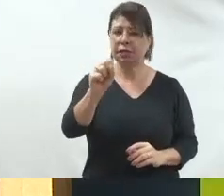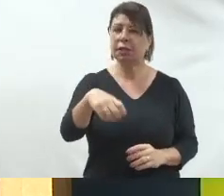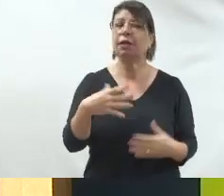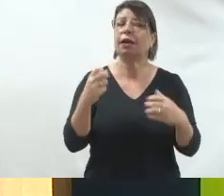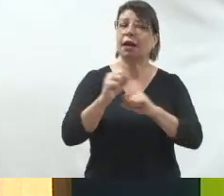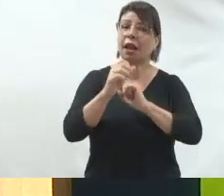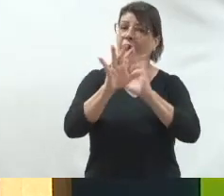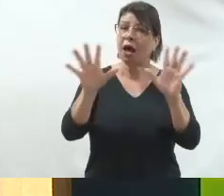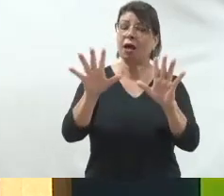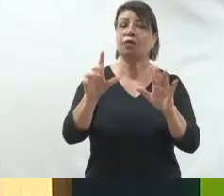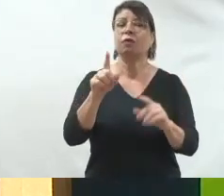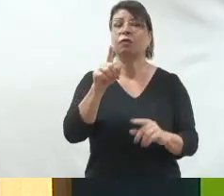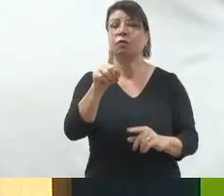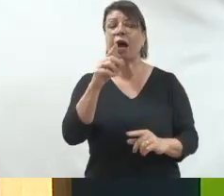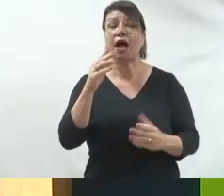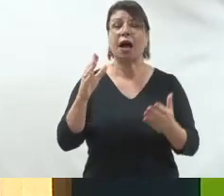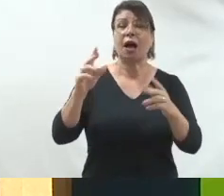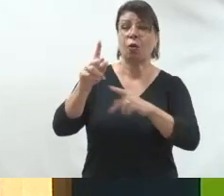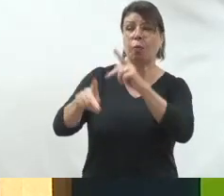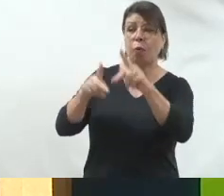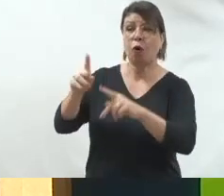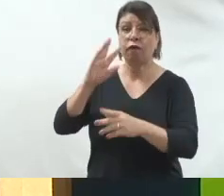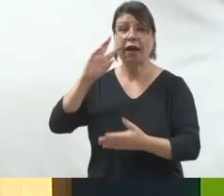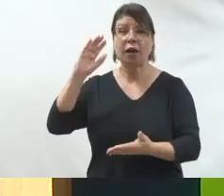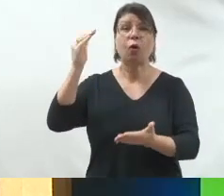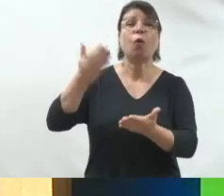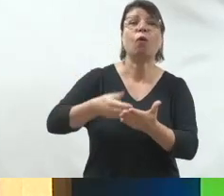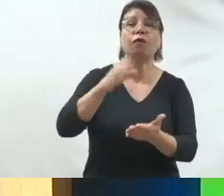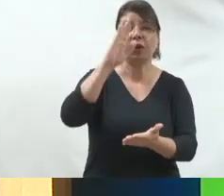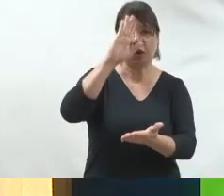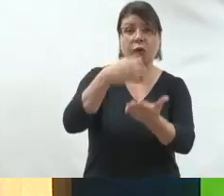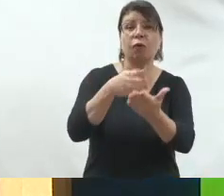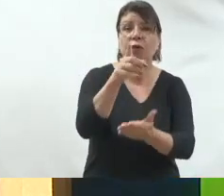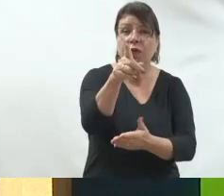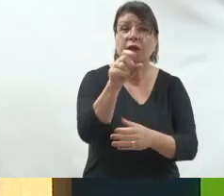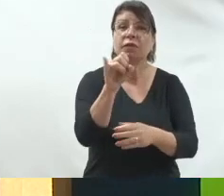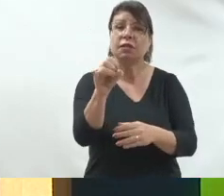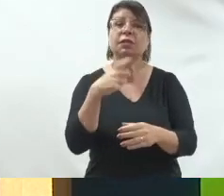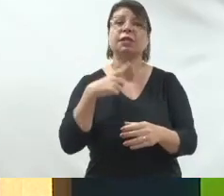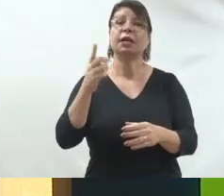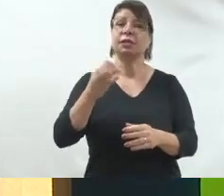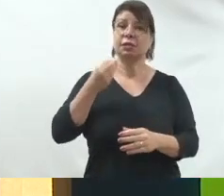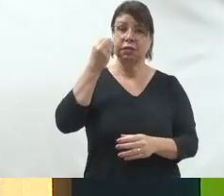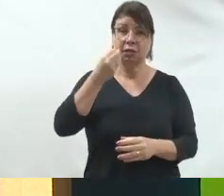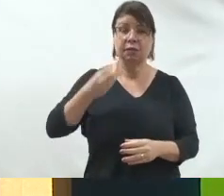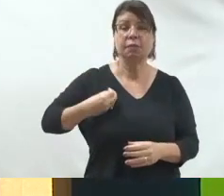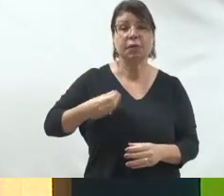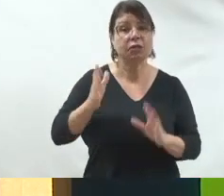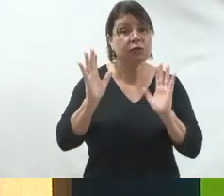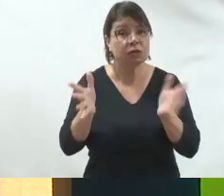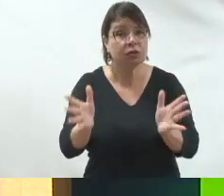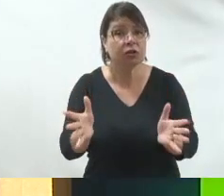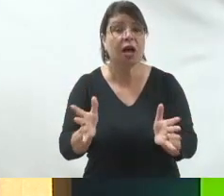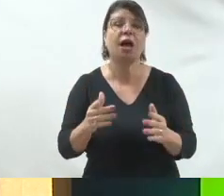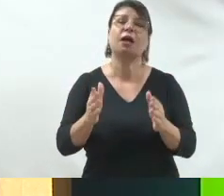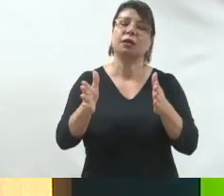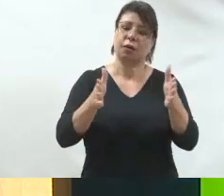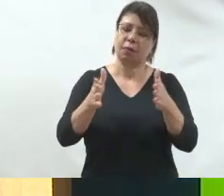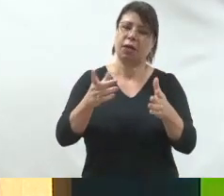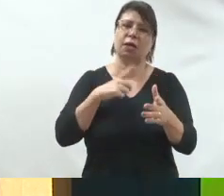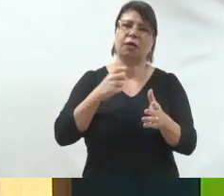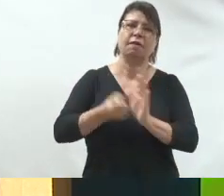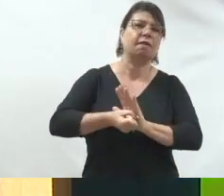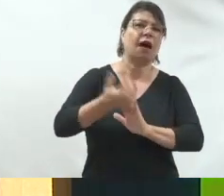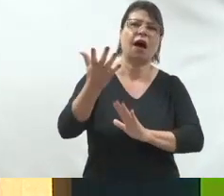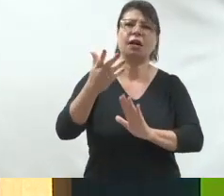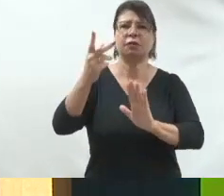credenciar a você conversar com essa população logicamente durante esse período você deve ter uma gama de